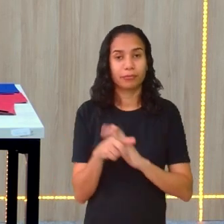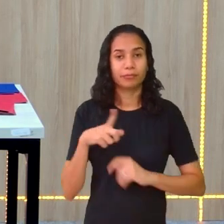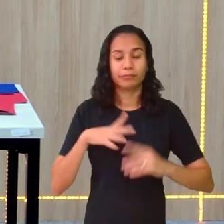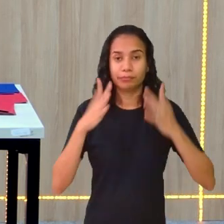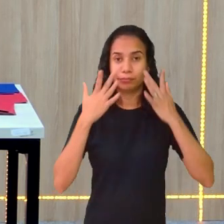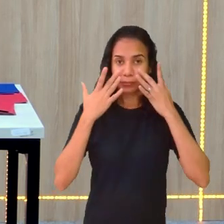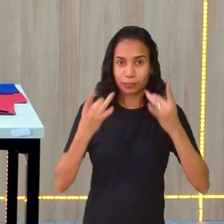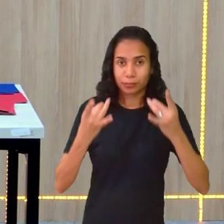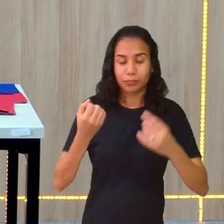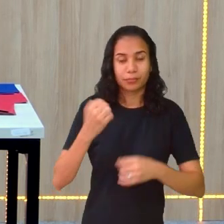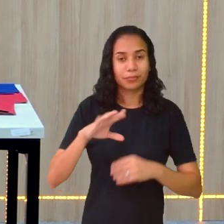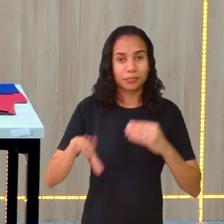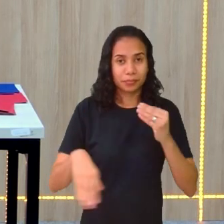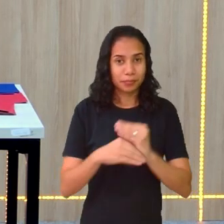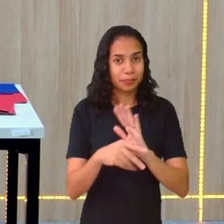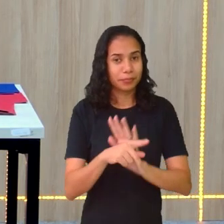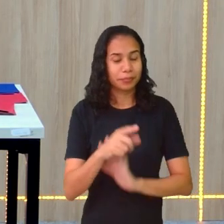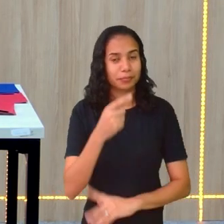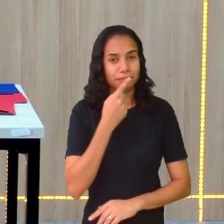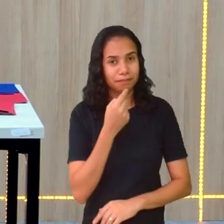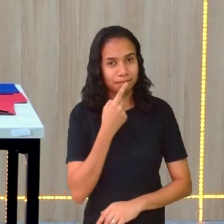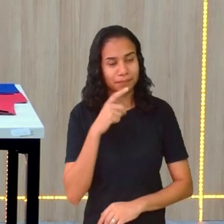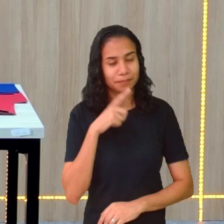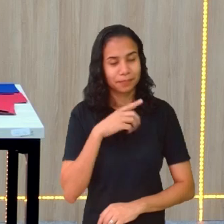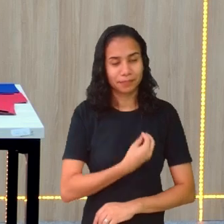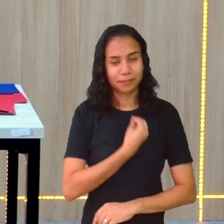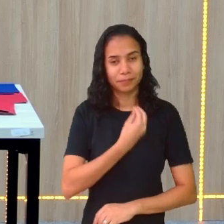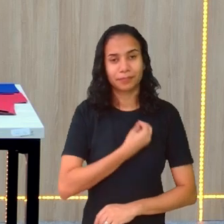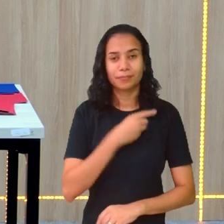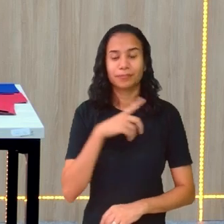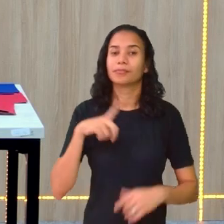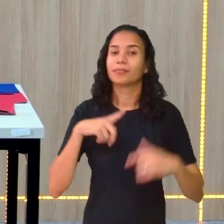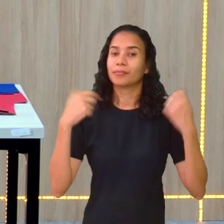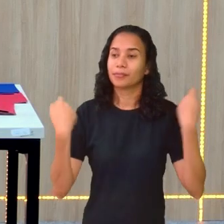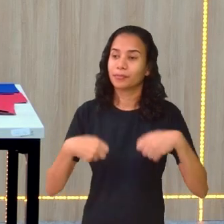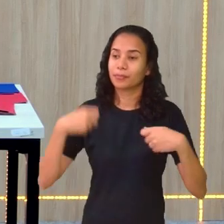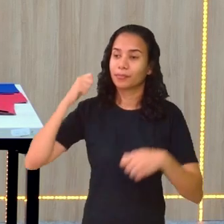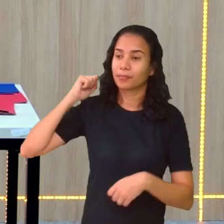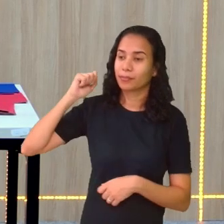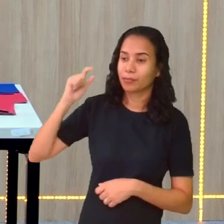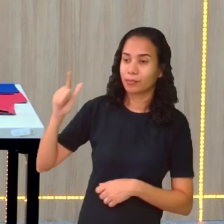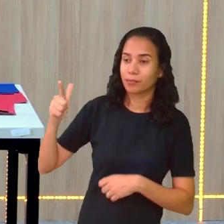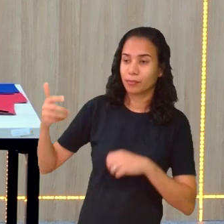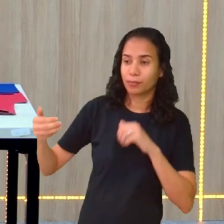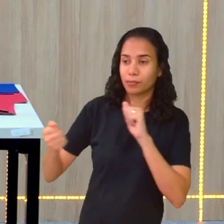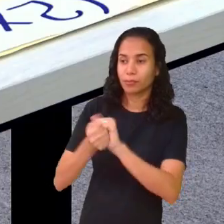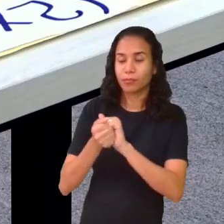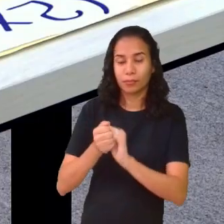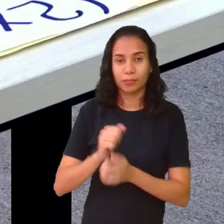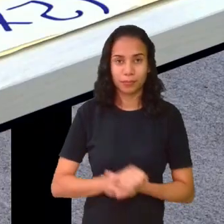atenção. Se eu colocar o vermelhinho aqui, eu tenho que colocar o azul aqui.